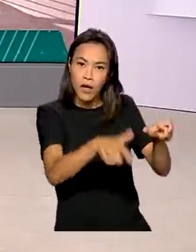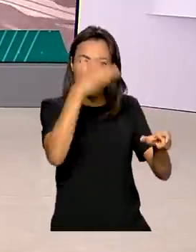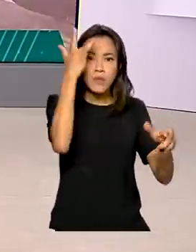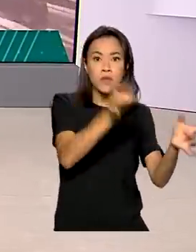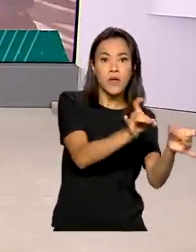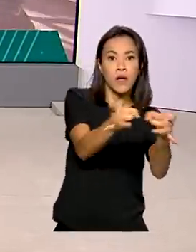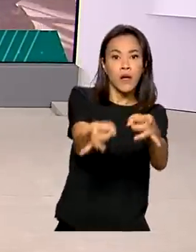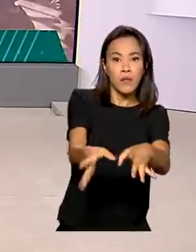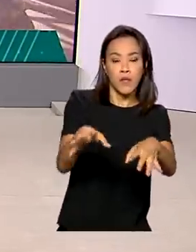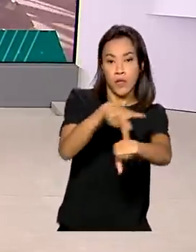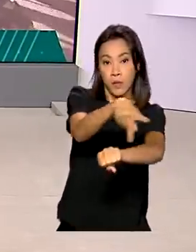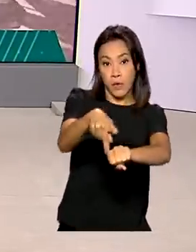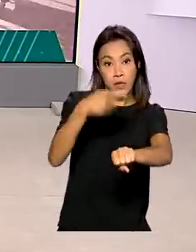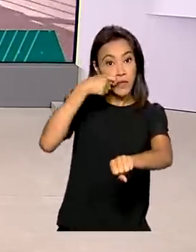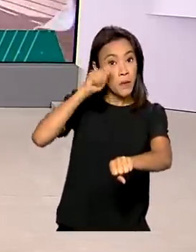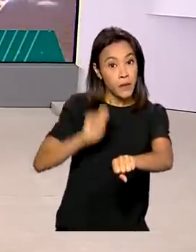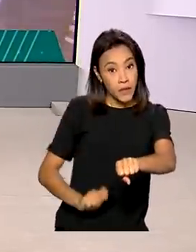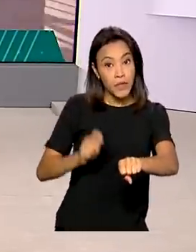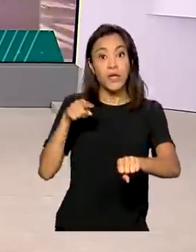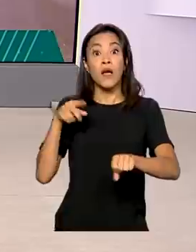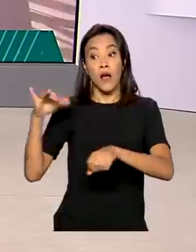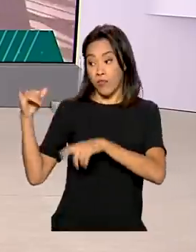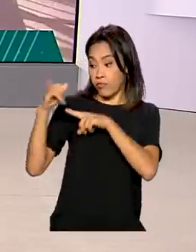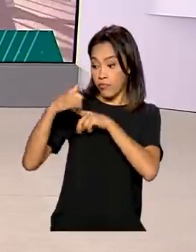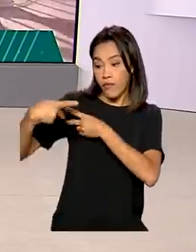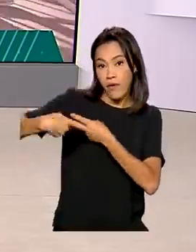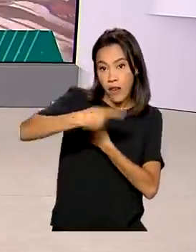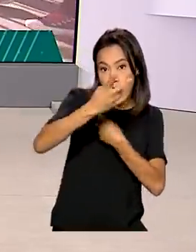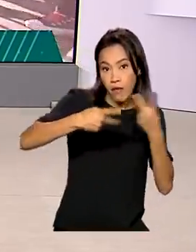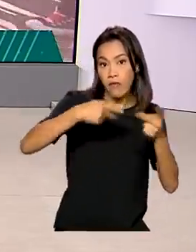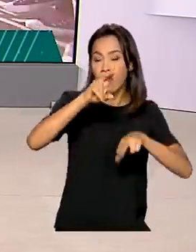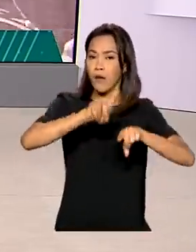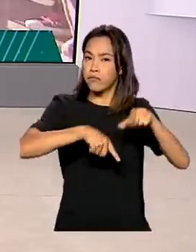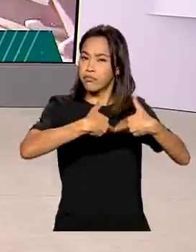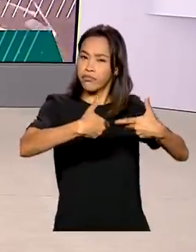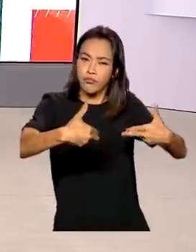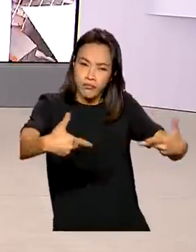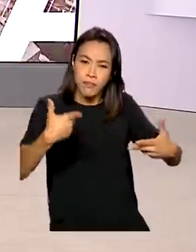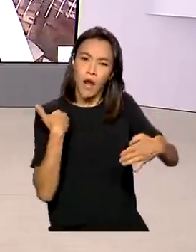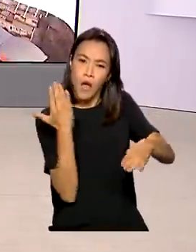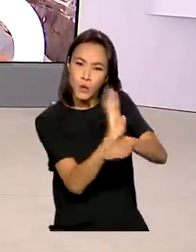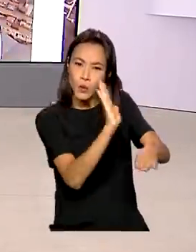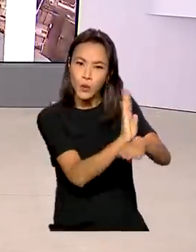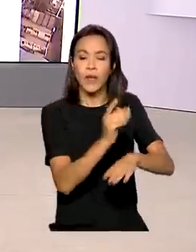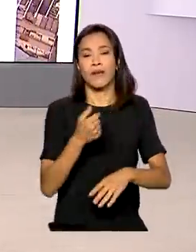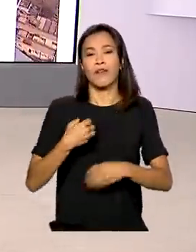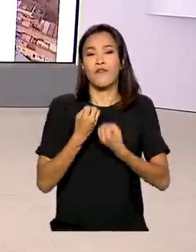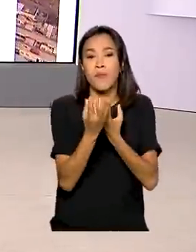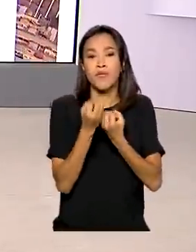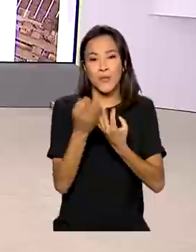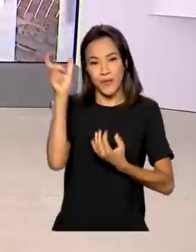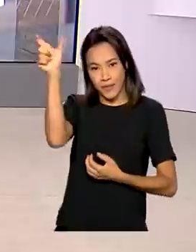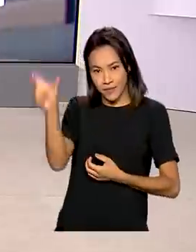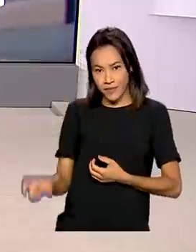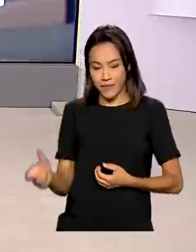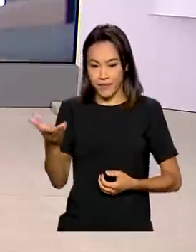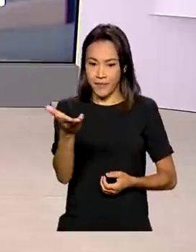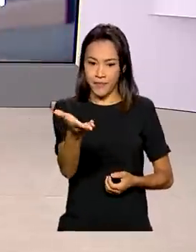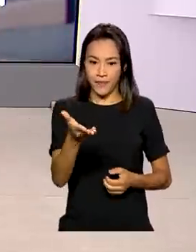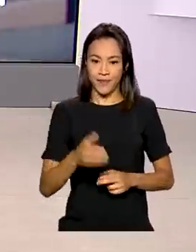Ucrânia. A aeronave também vai levar donativos. Quem tem mais informações é a repórter Márcia Fernandes.